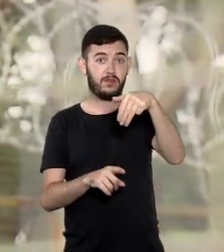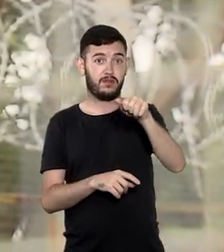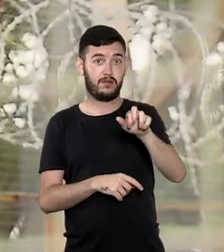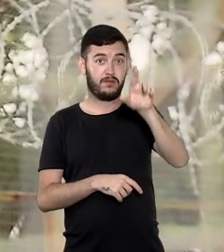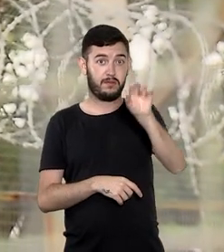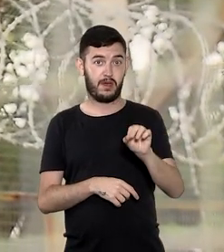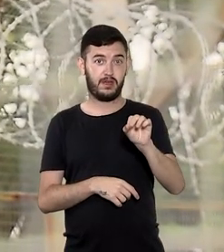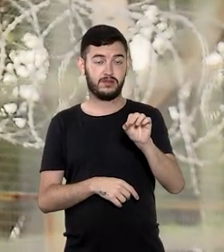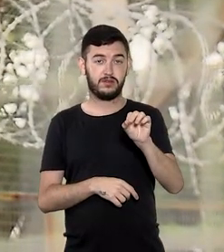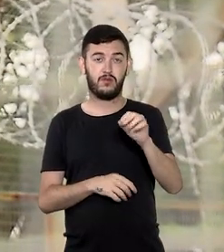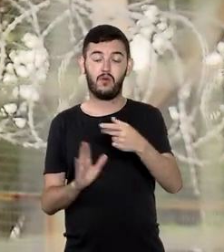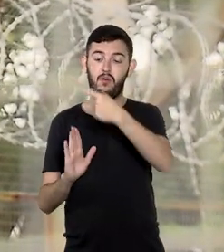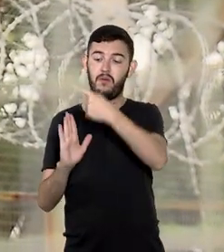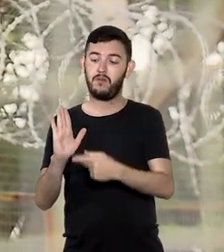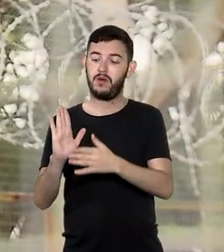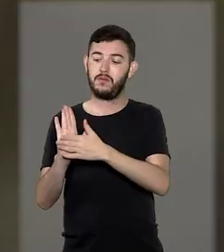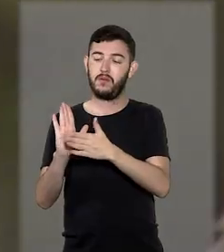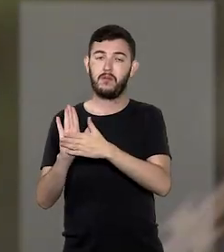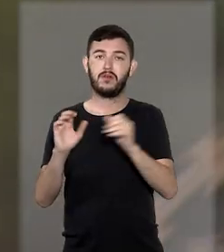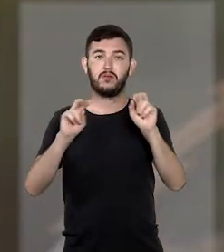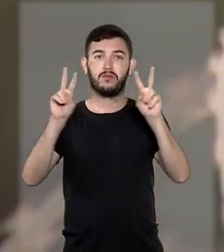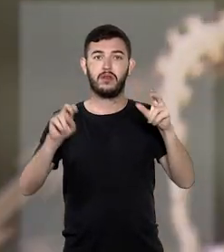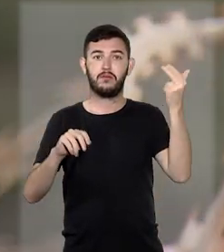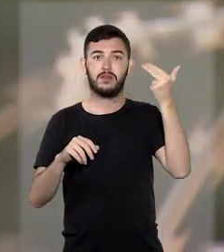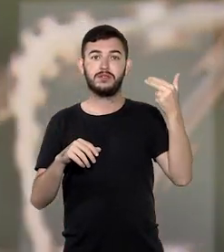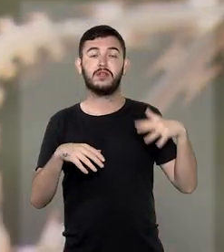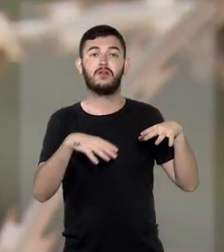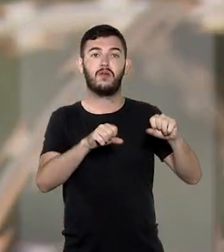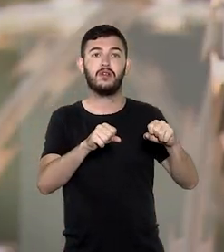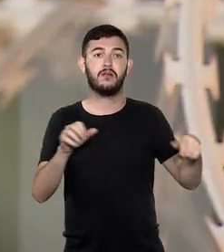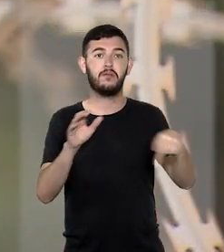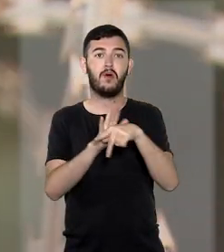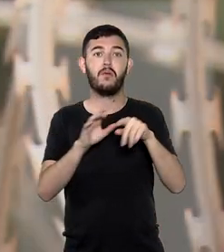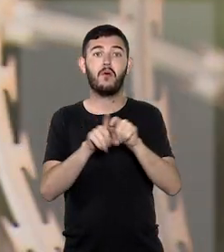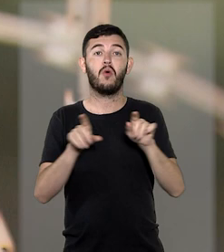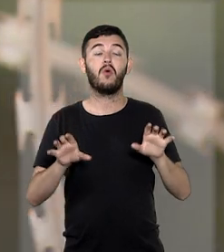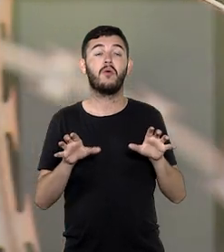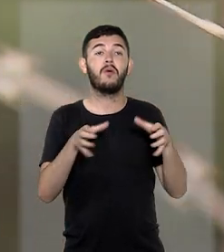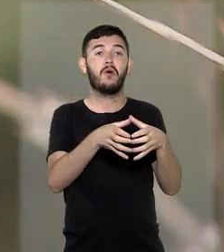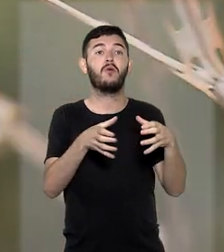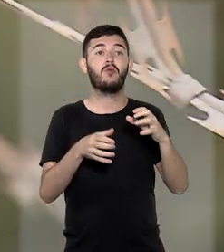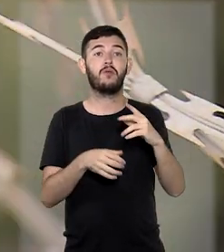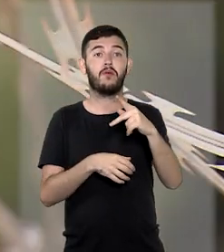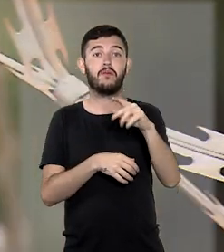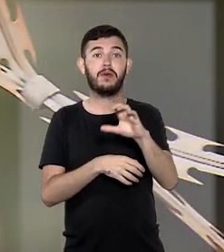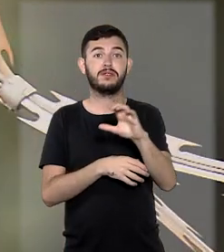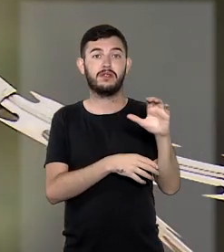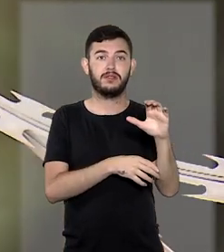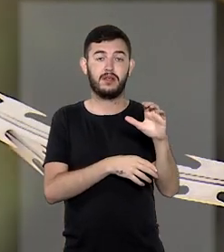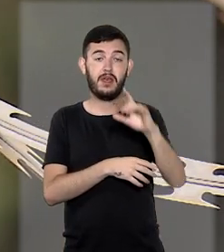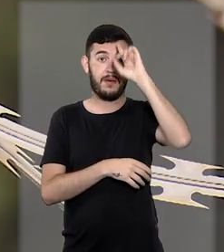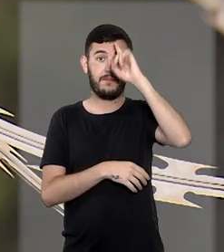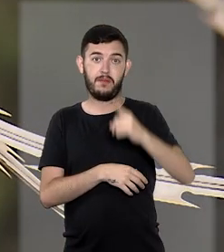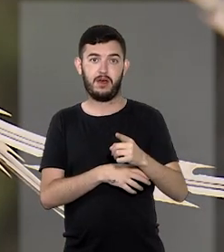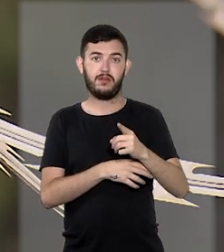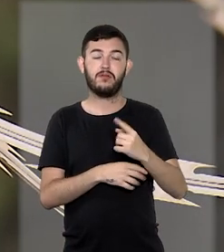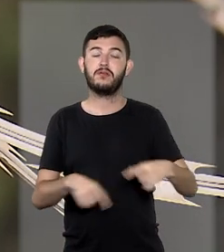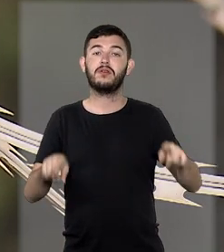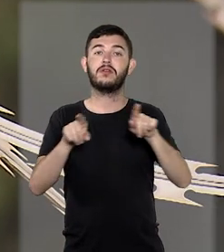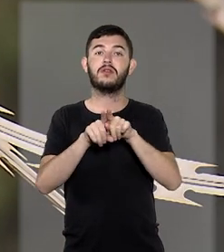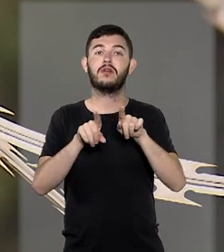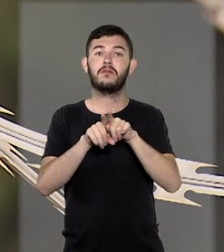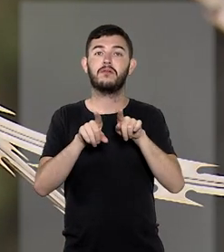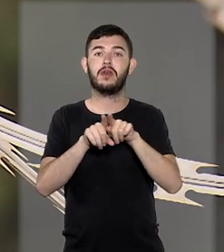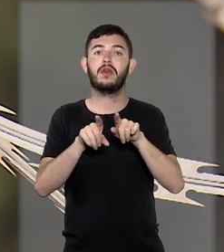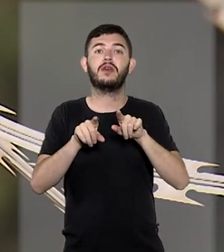21 de março com base no plano de sequestro, idealizado a mando da cúpula da facção Primeiro Comando da Capital, o PCC,